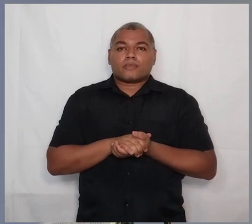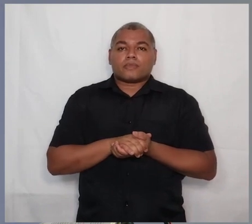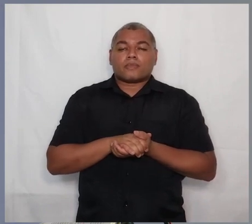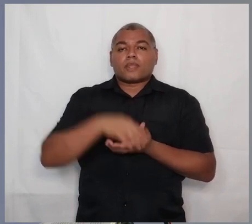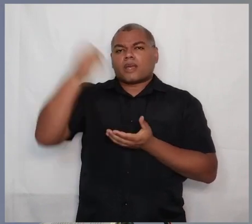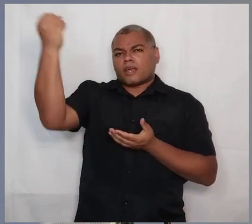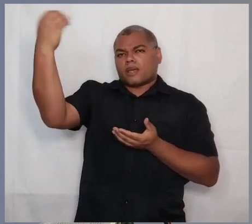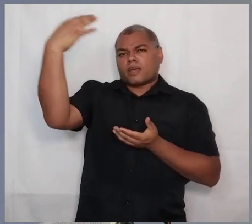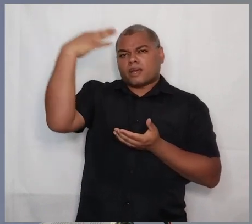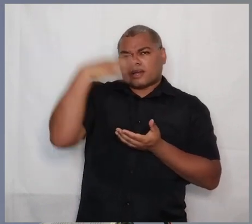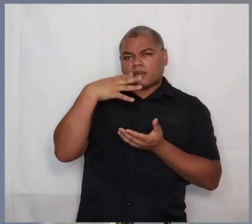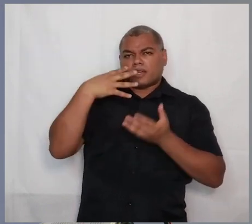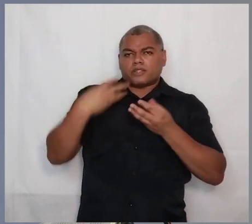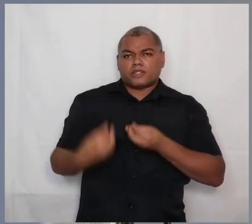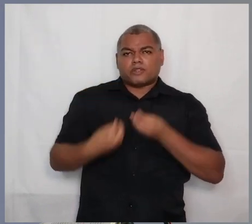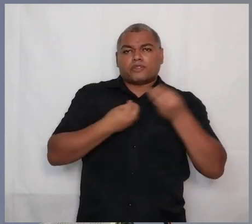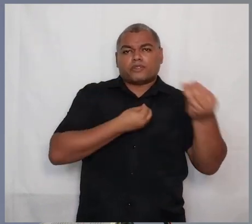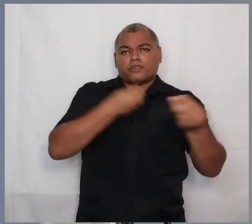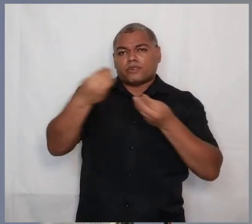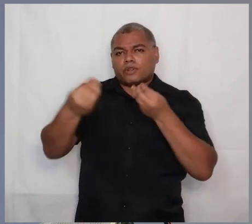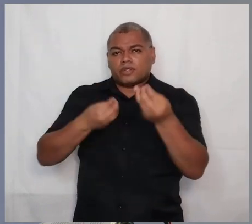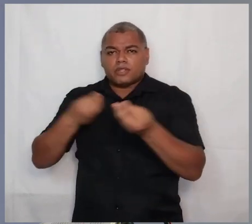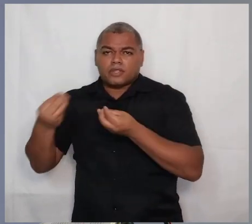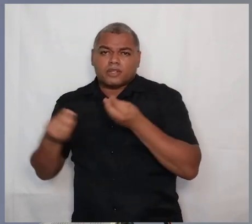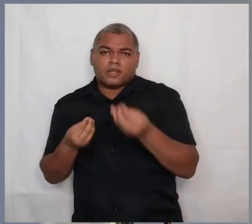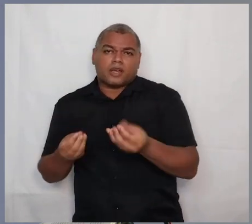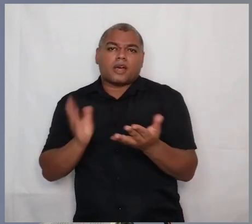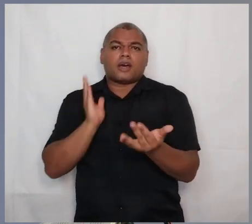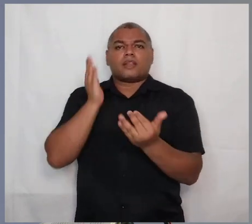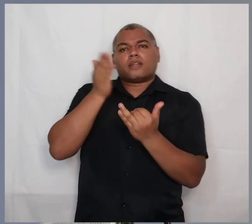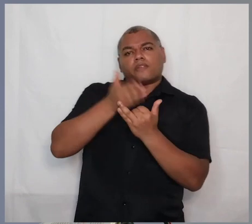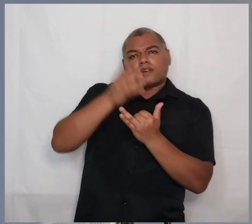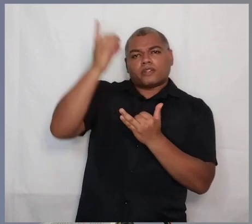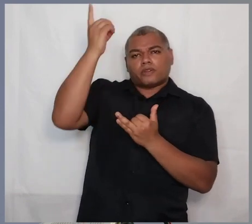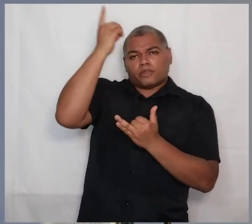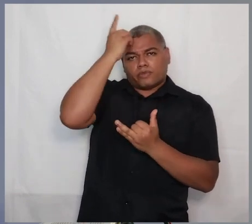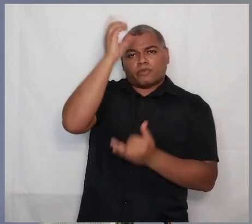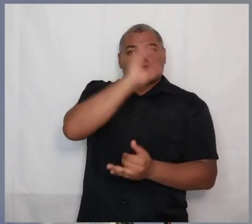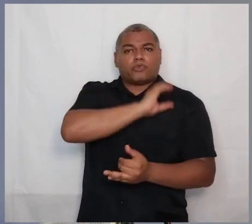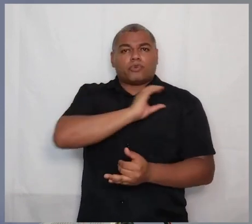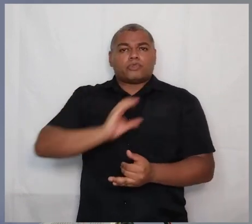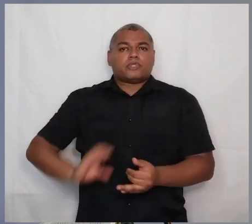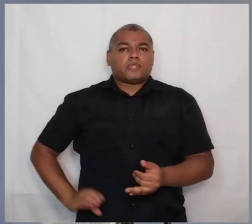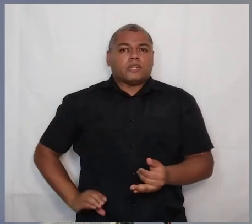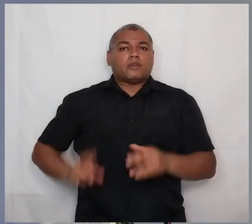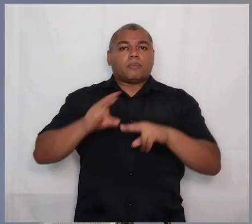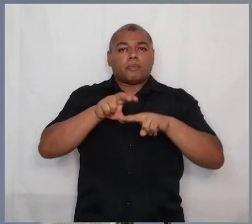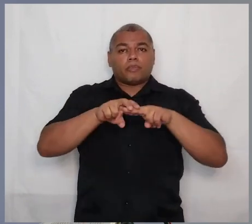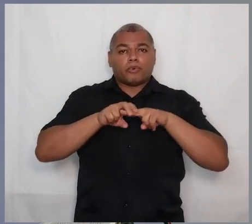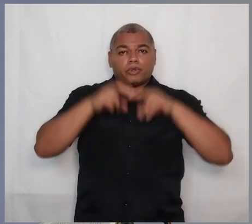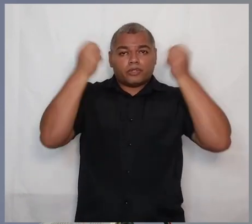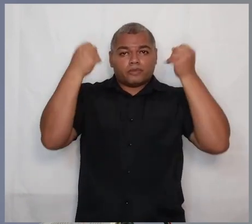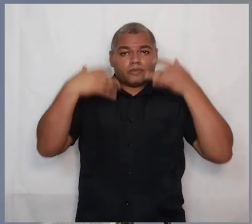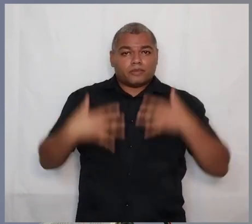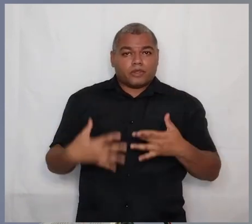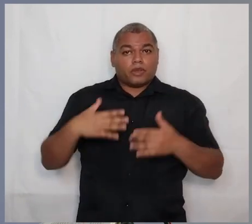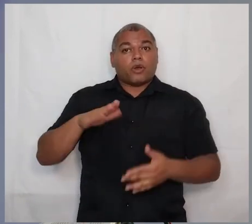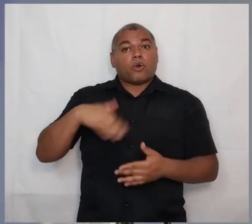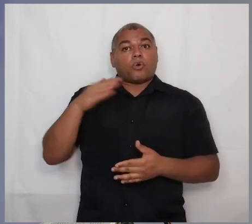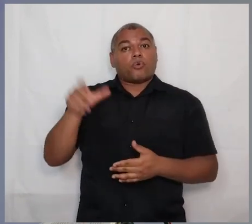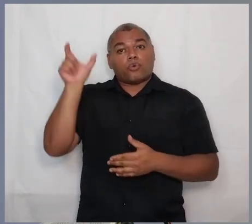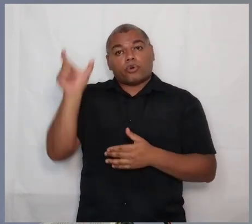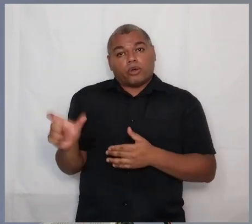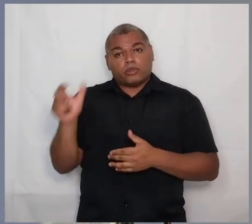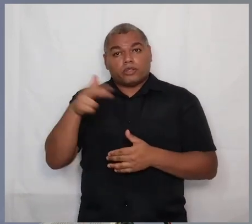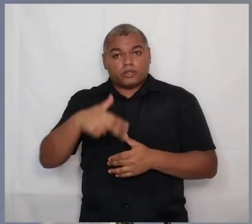foi concedida a cada um de nós segundo a medida do dom de Cristo. Por isso diz, quando ele subiu às